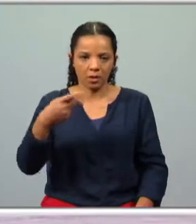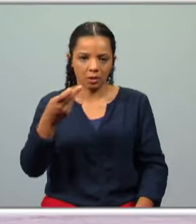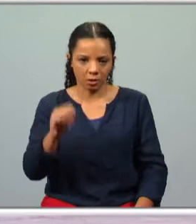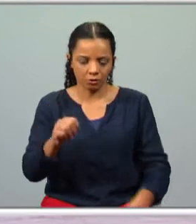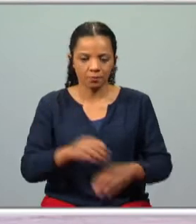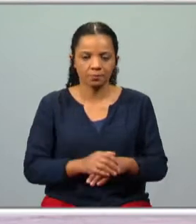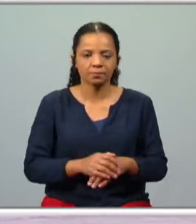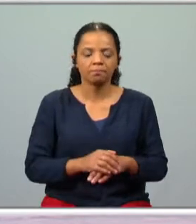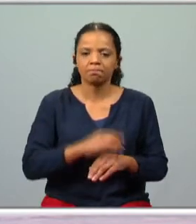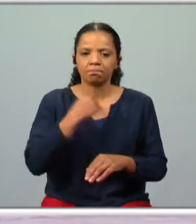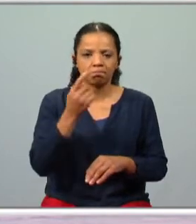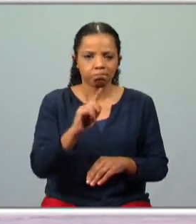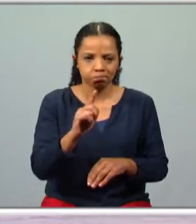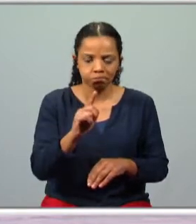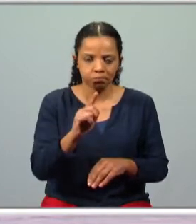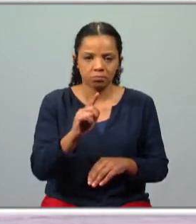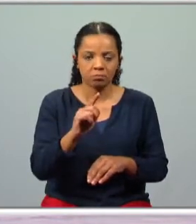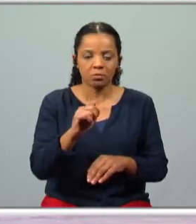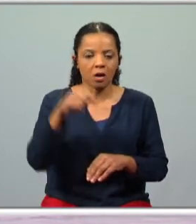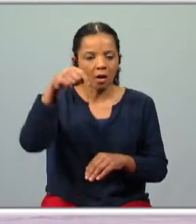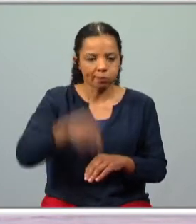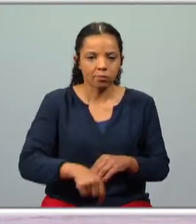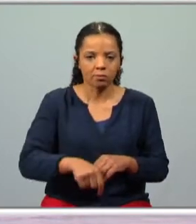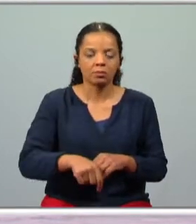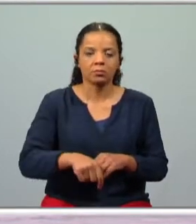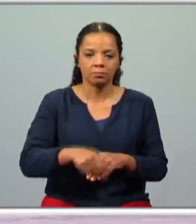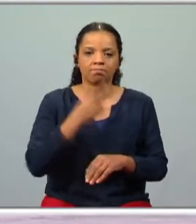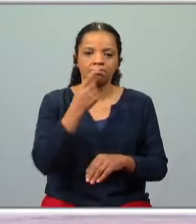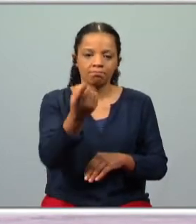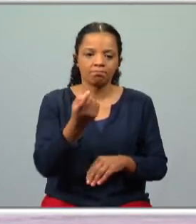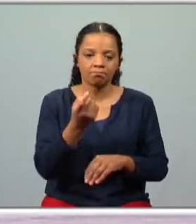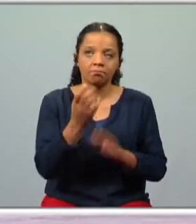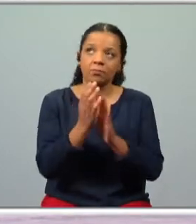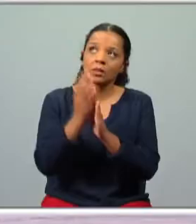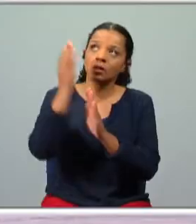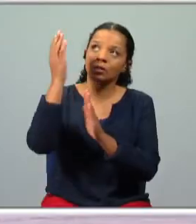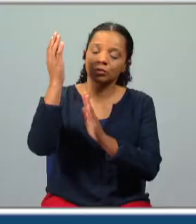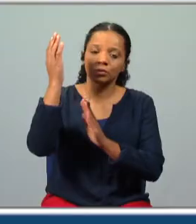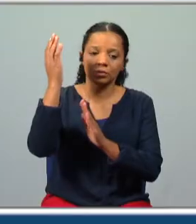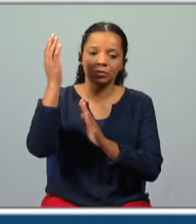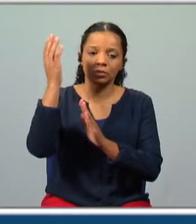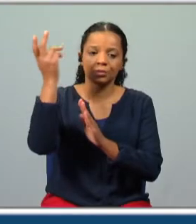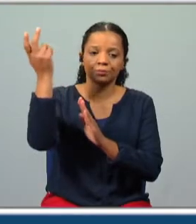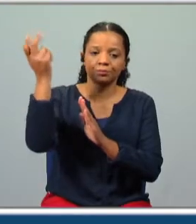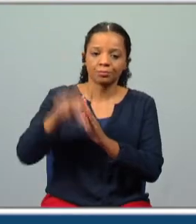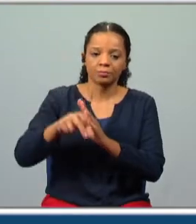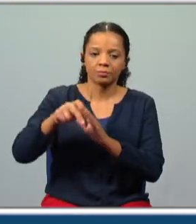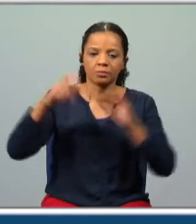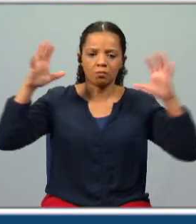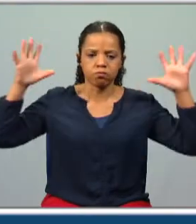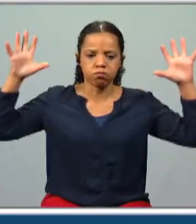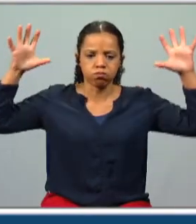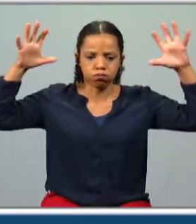Não acabava de dizer isto, portanto, mal acabou de colocar esta questão a Deus, surge a tal figura.